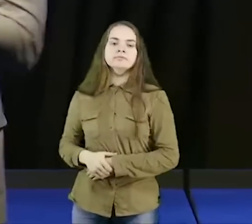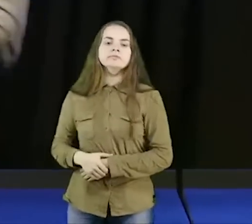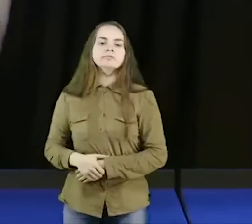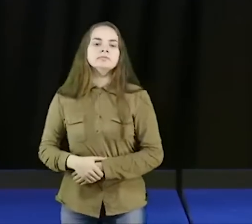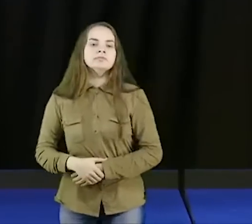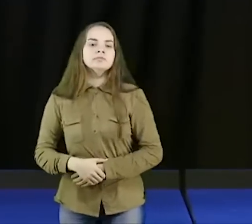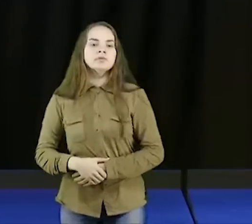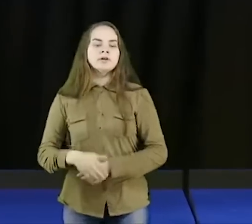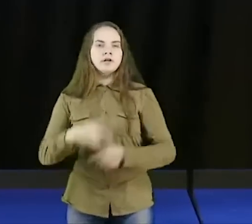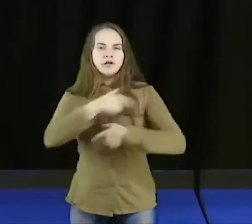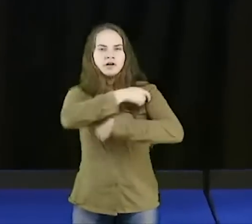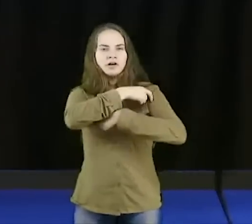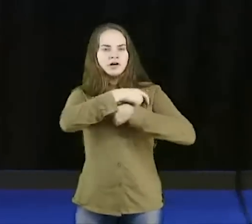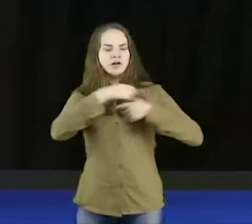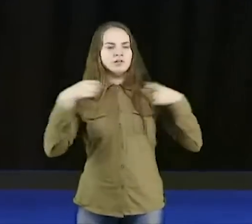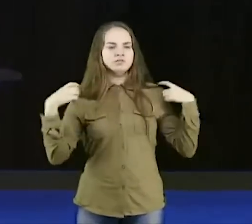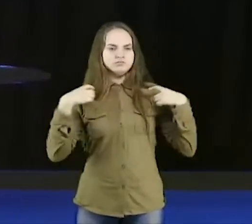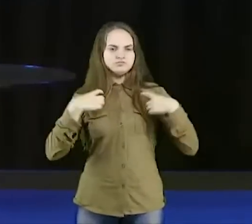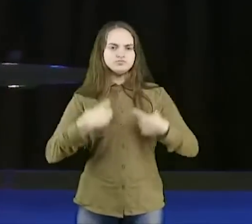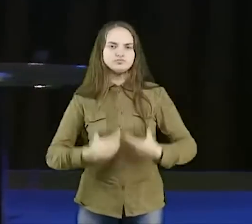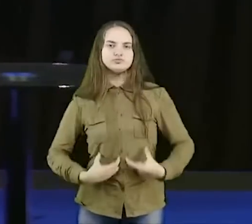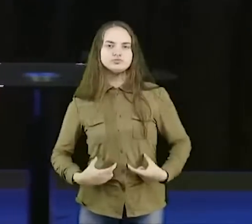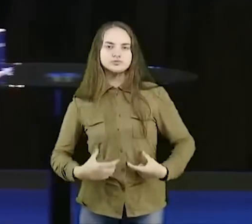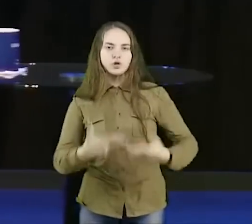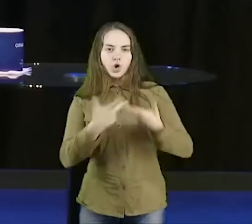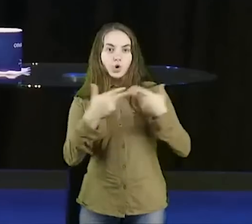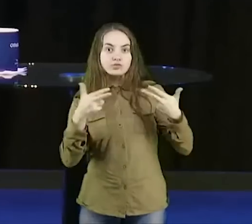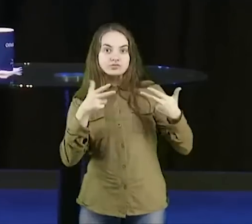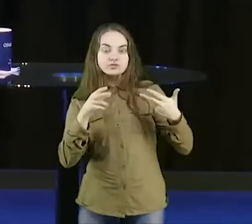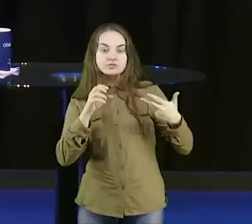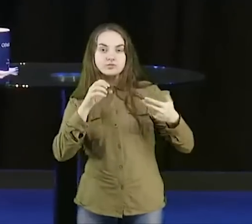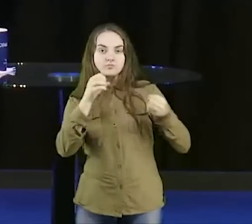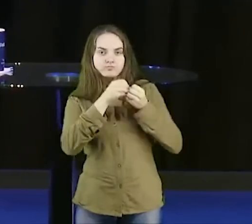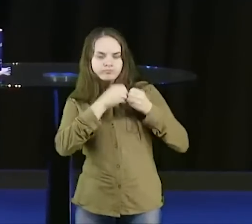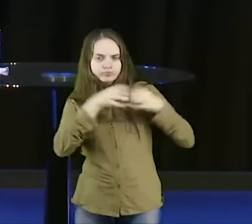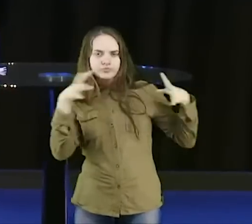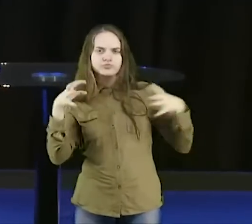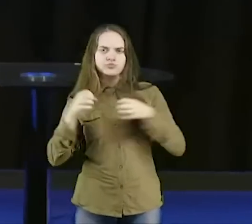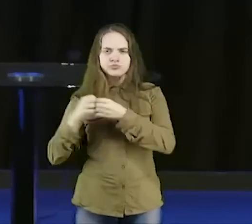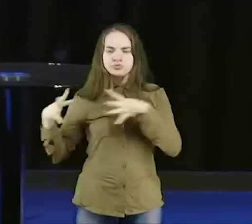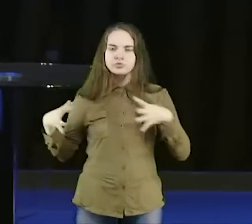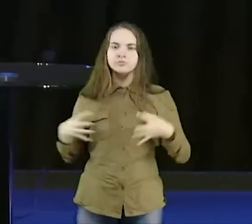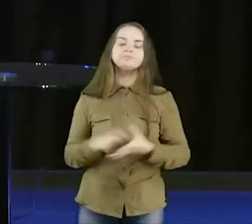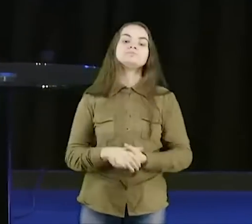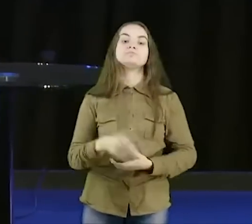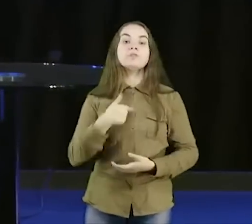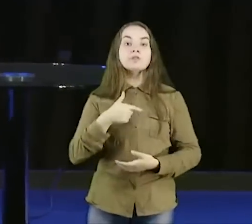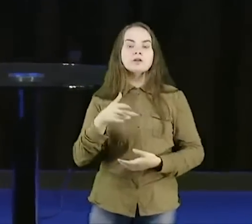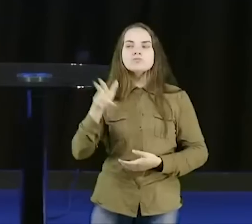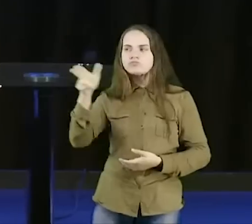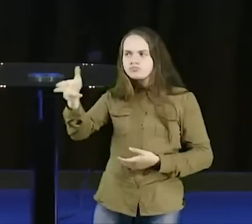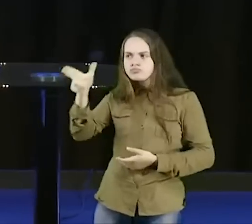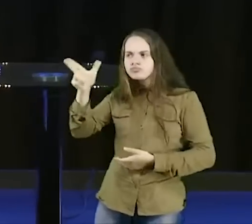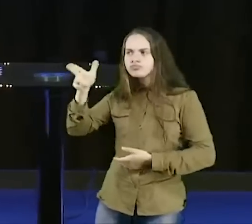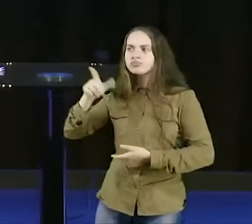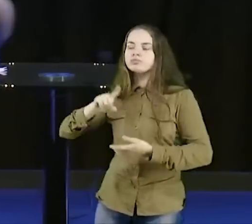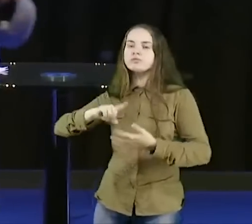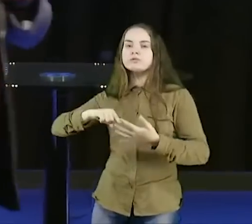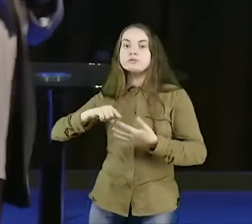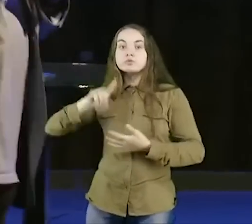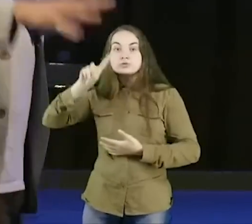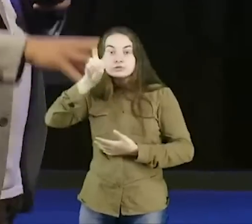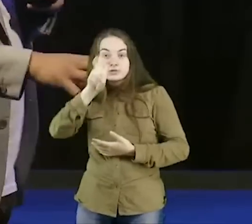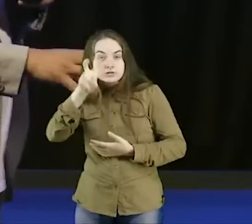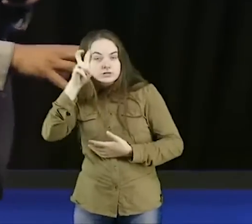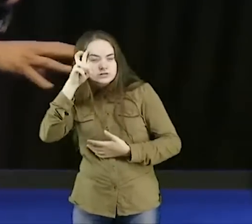dinamite, com trinita ou glicerina, eu sei lá o que que era o explosivo, e ficaram ameaçando elas, durante cinco